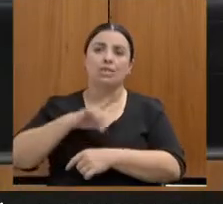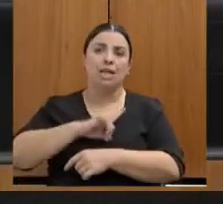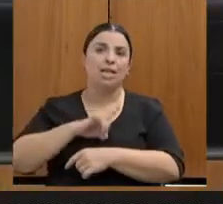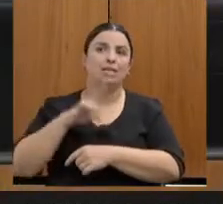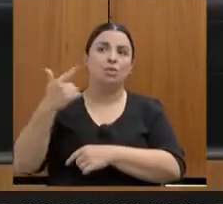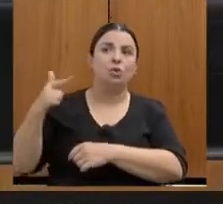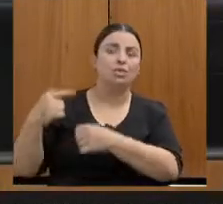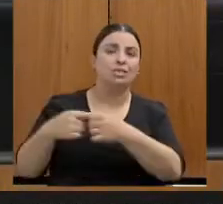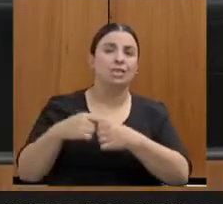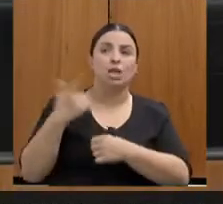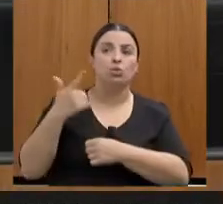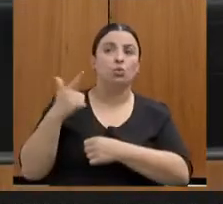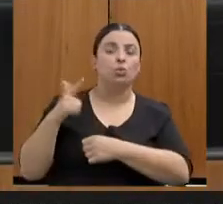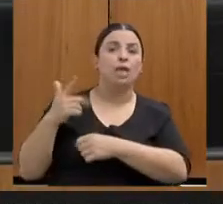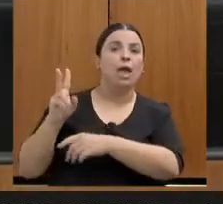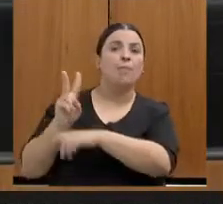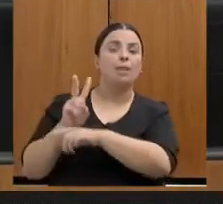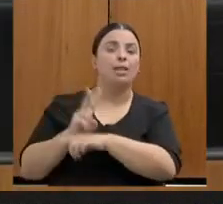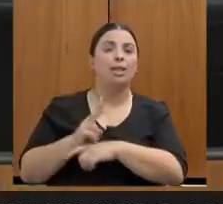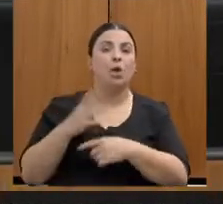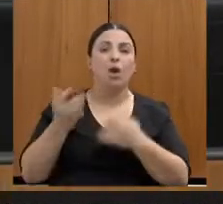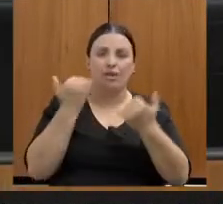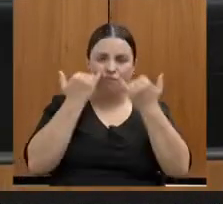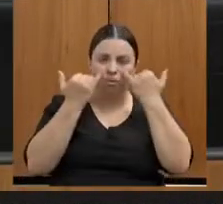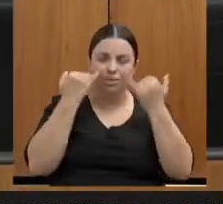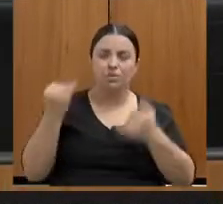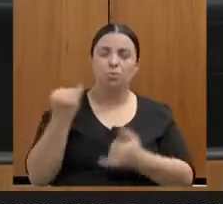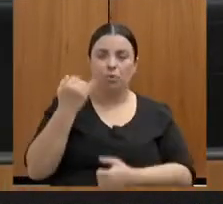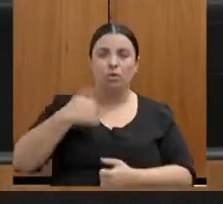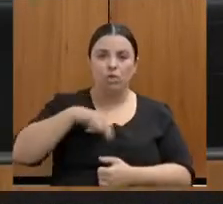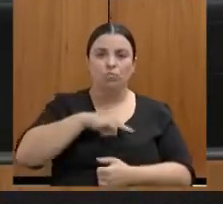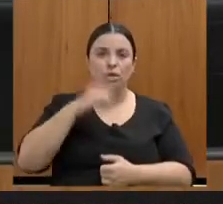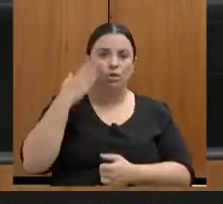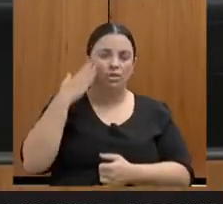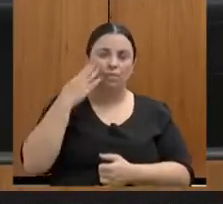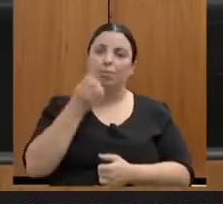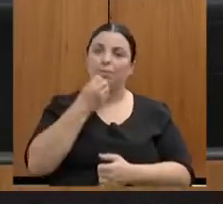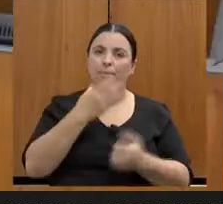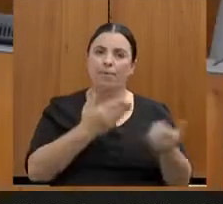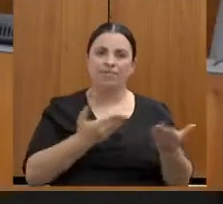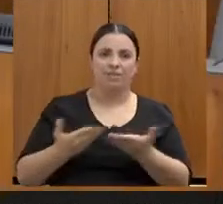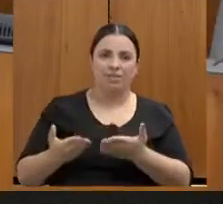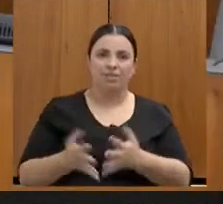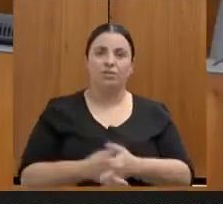outras cidades, são informações importantes aqui para a gente. Seja muito bem-vinda.